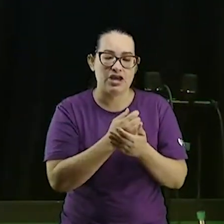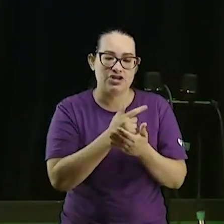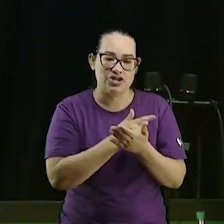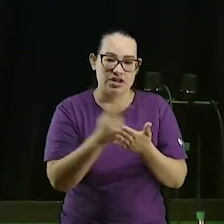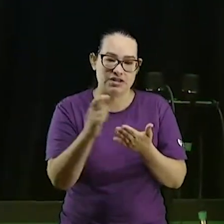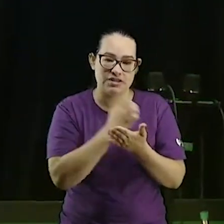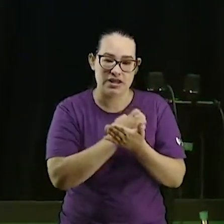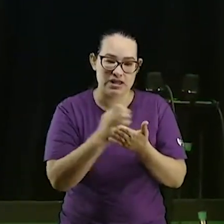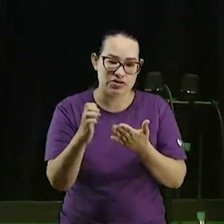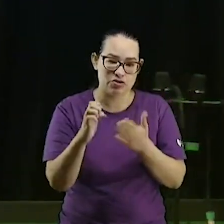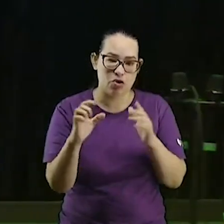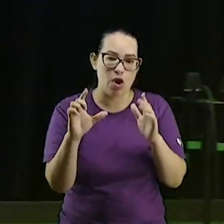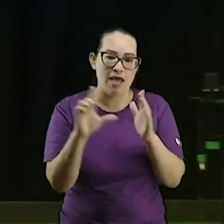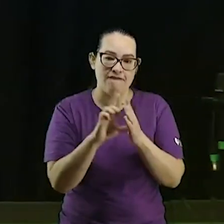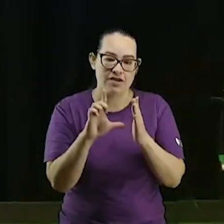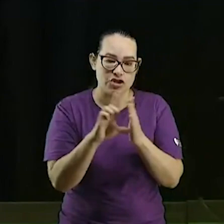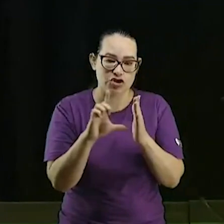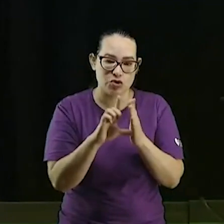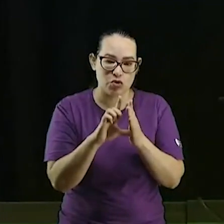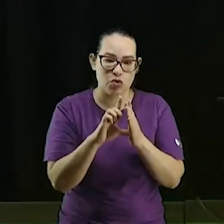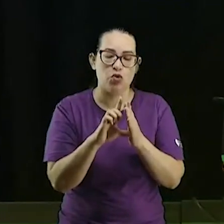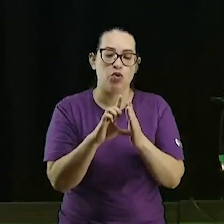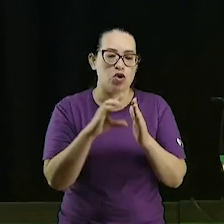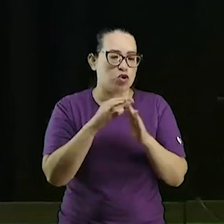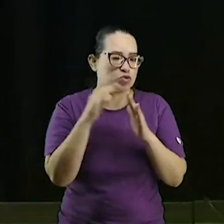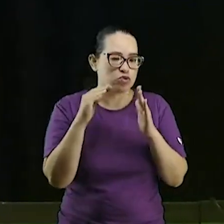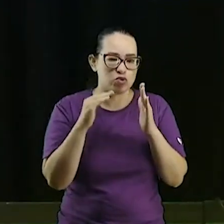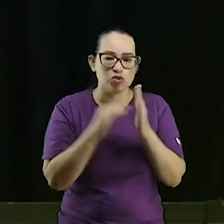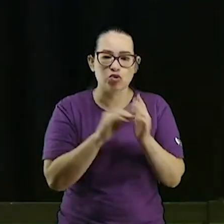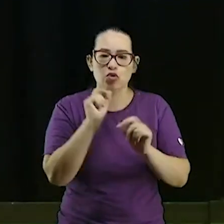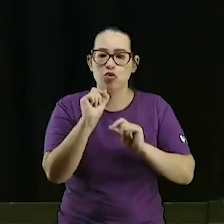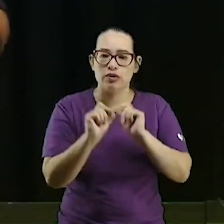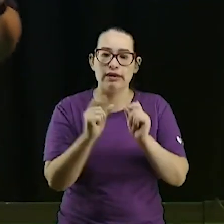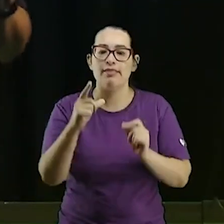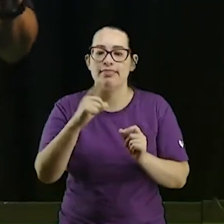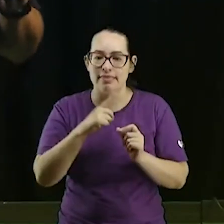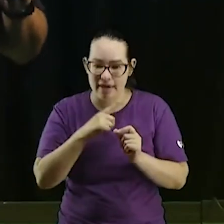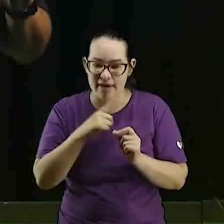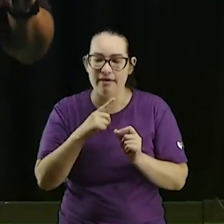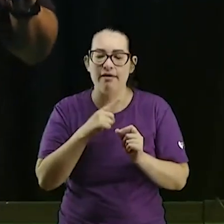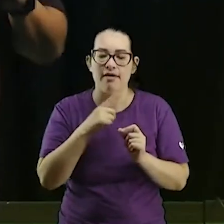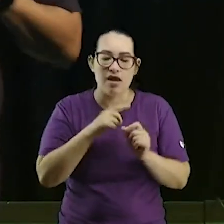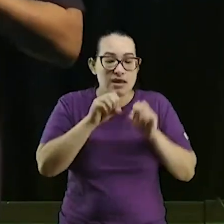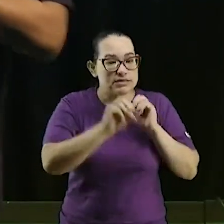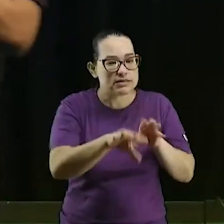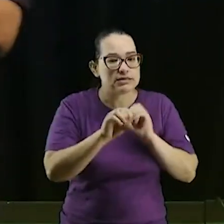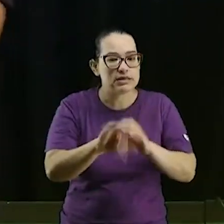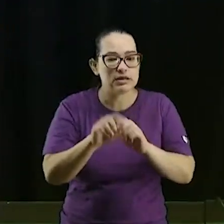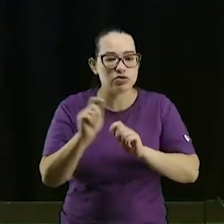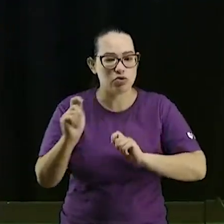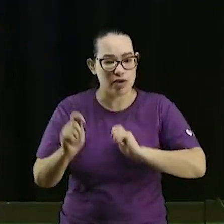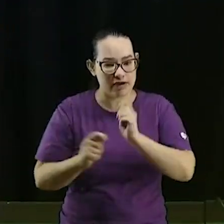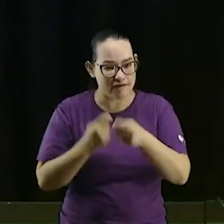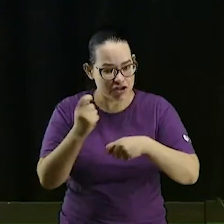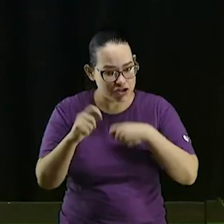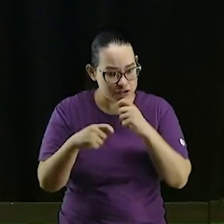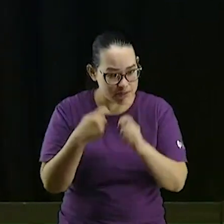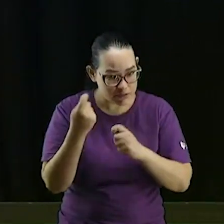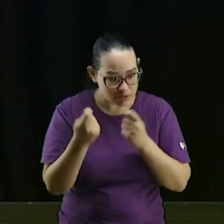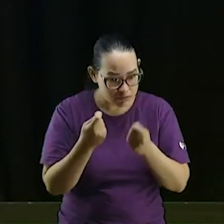número de Deuteronômio existem 100 princípios de finanças e de investimento só que você não quer aprender